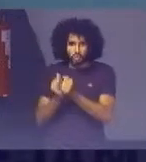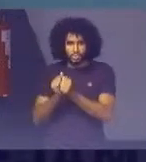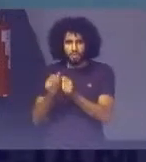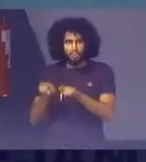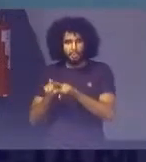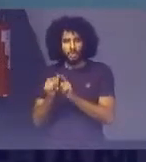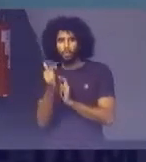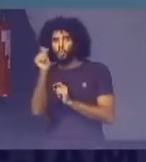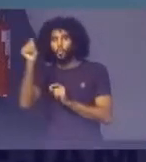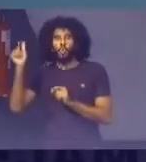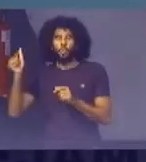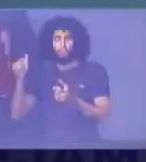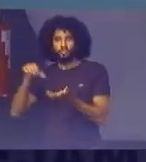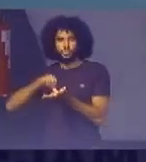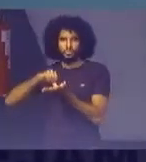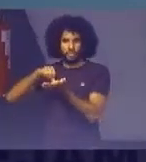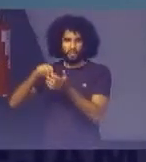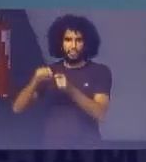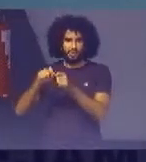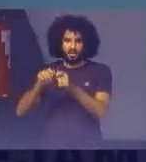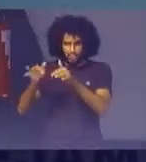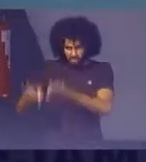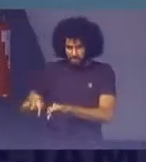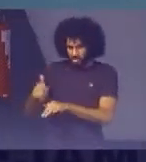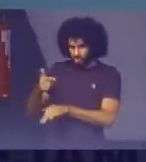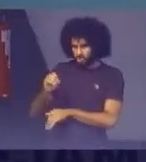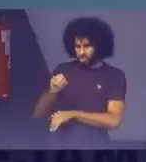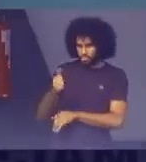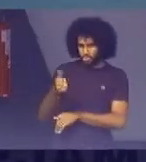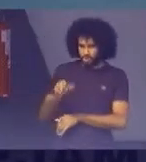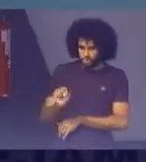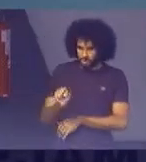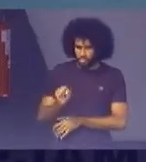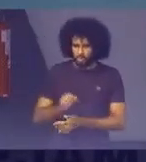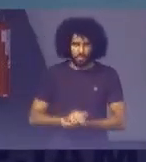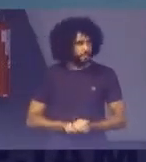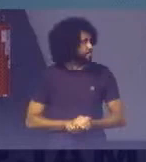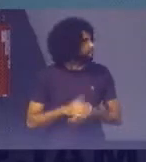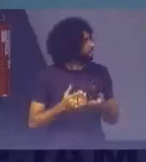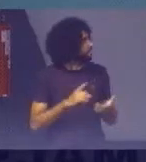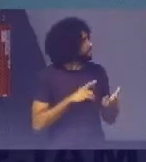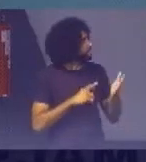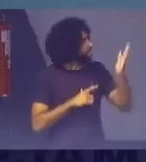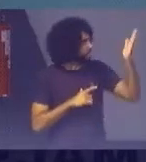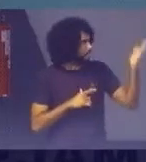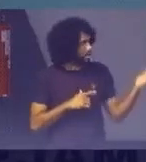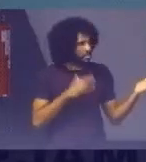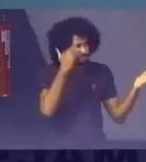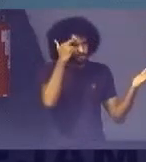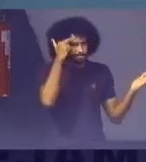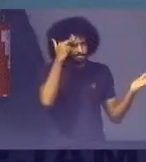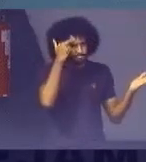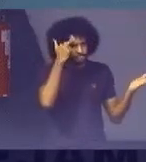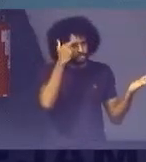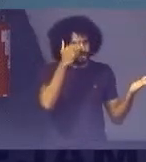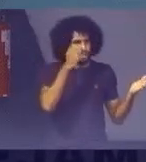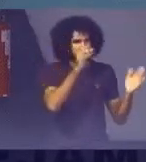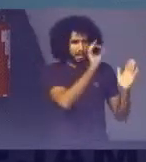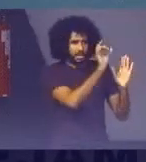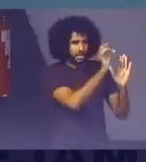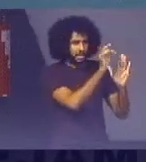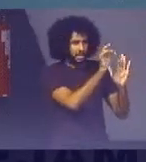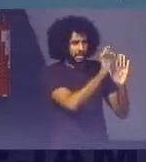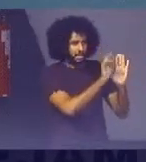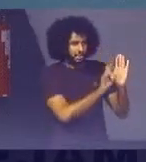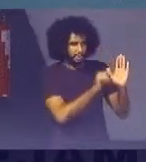Realizou no final De 2018 Então ali A gente tem Para refletir As especificidades Do Brasil Metas globais